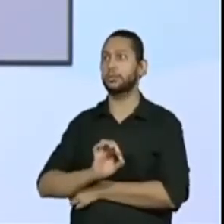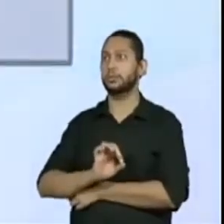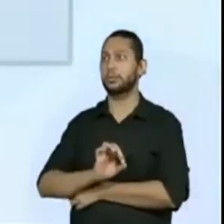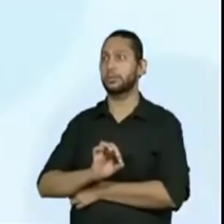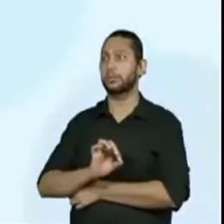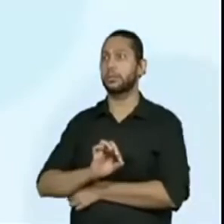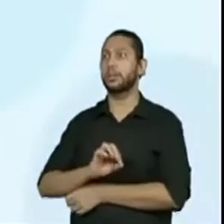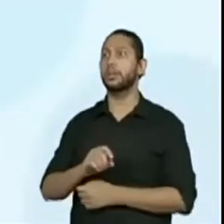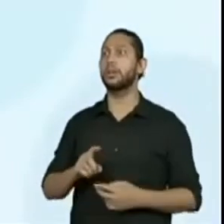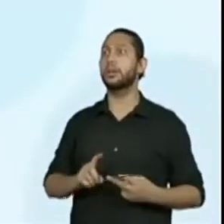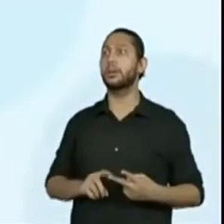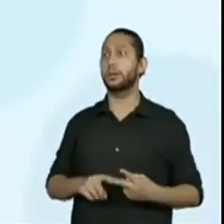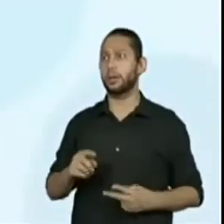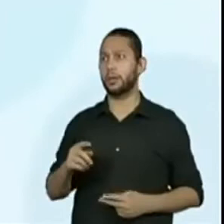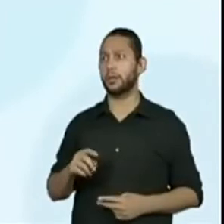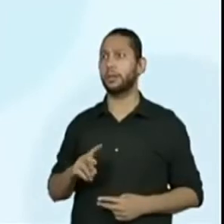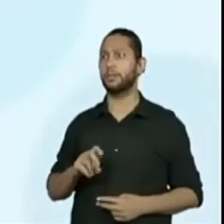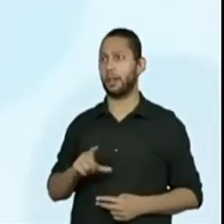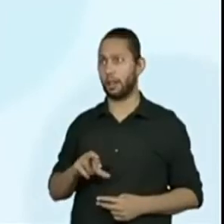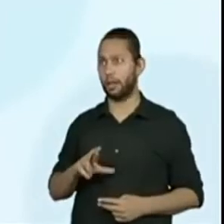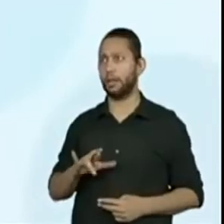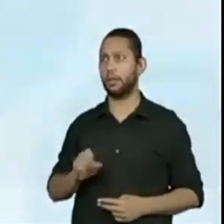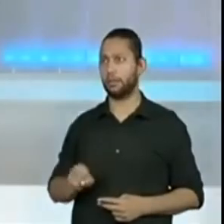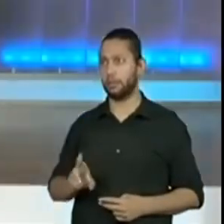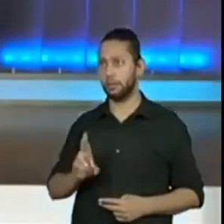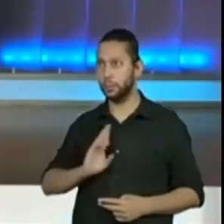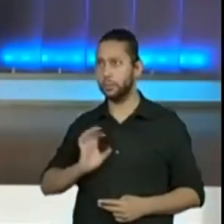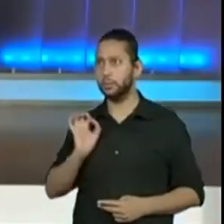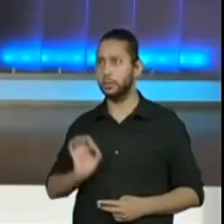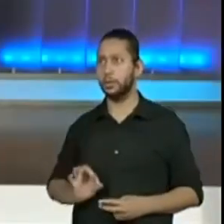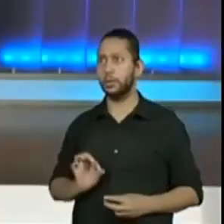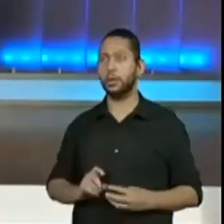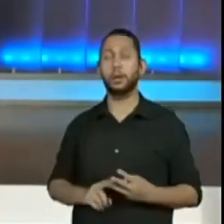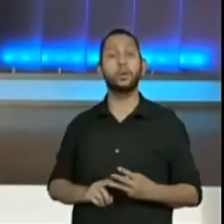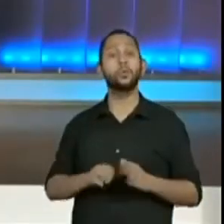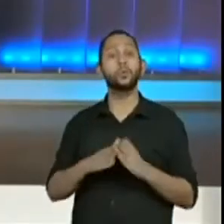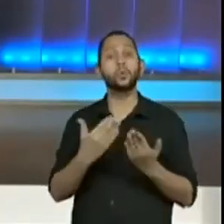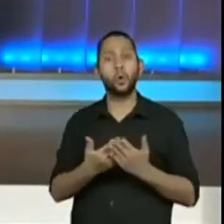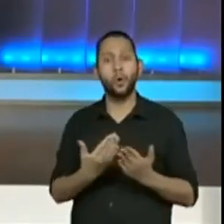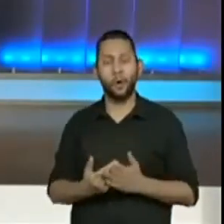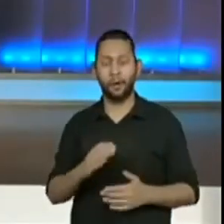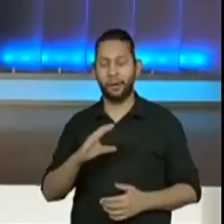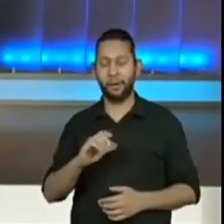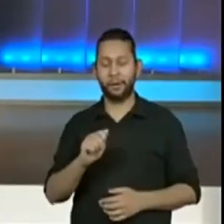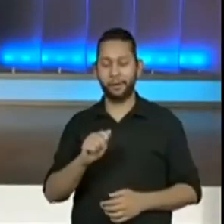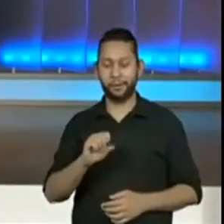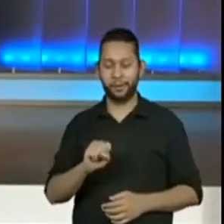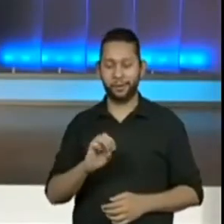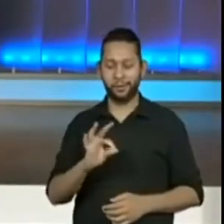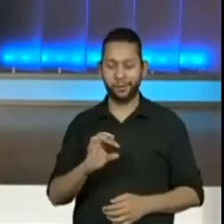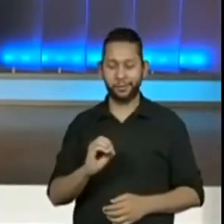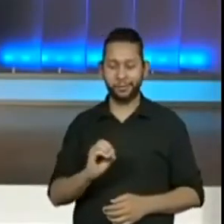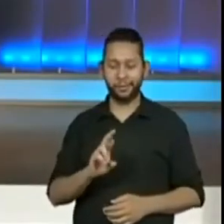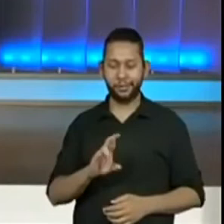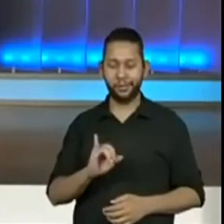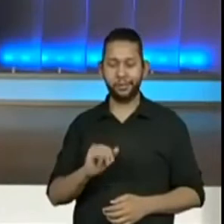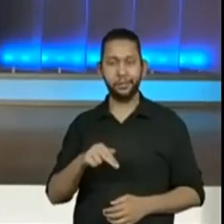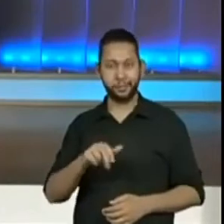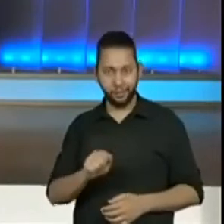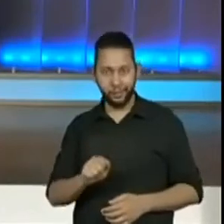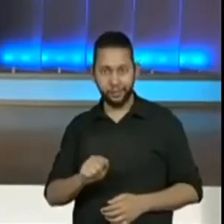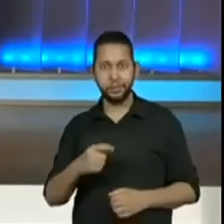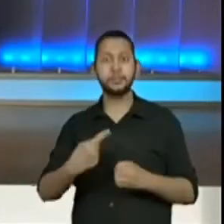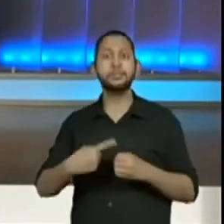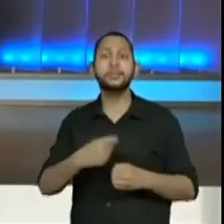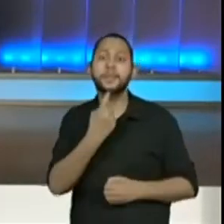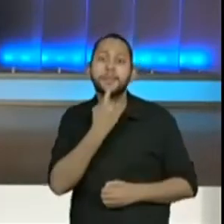A Pro Valéria já deu a resposta. A galerinha da escola Castorina Cavalheiro de Campinas. Quem